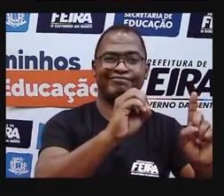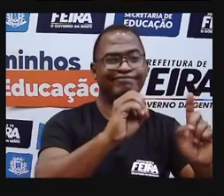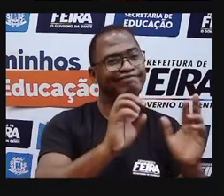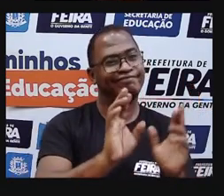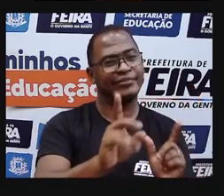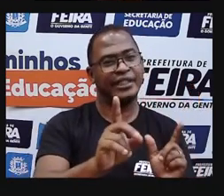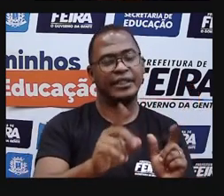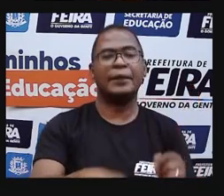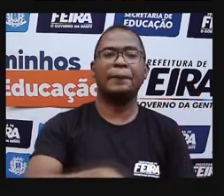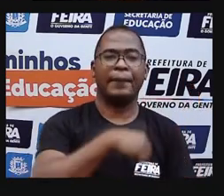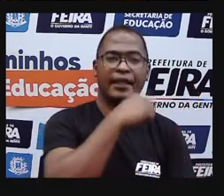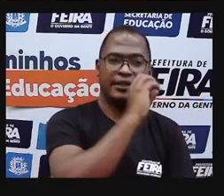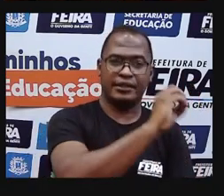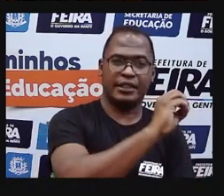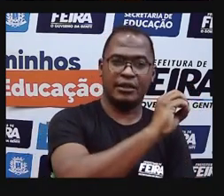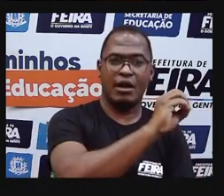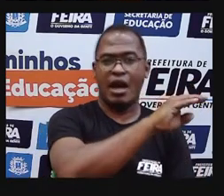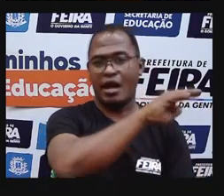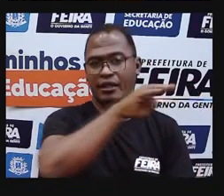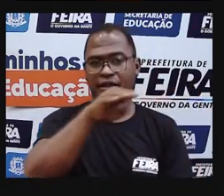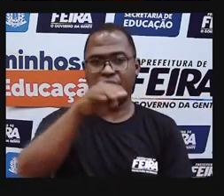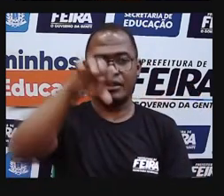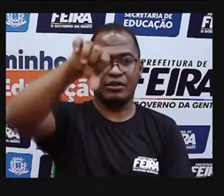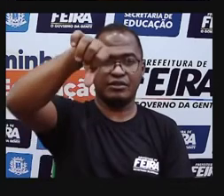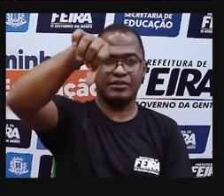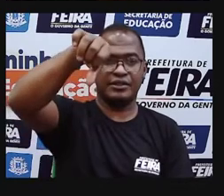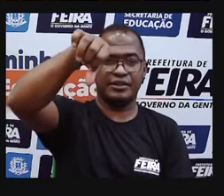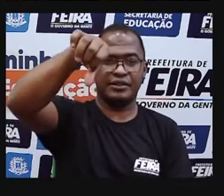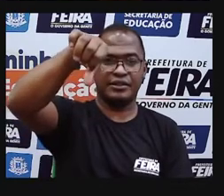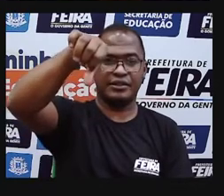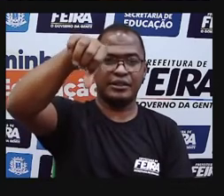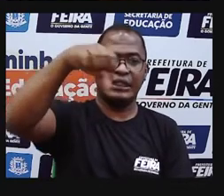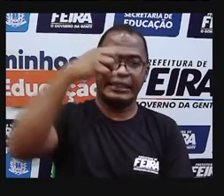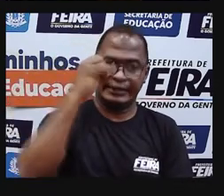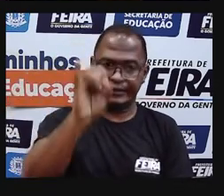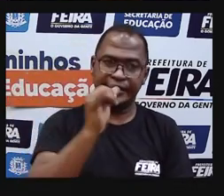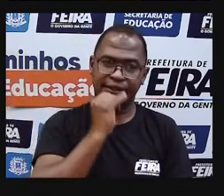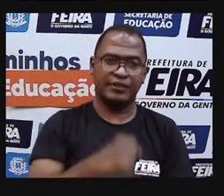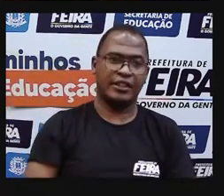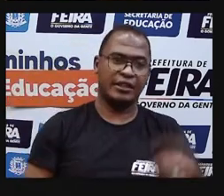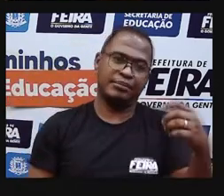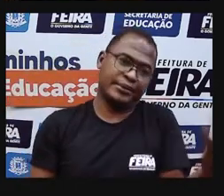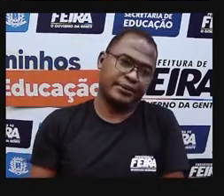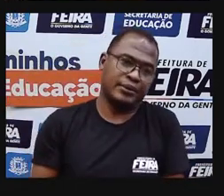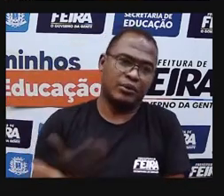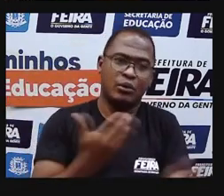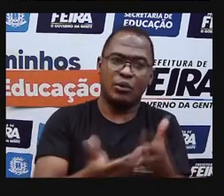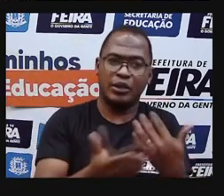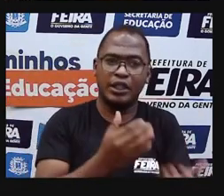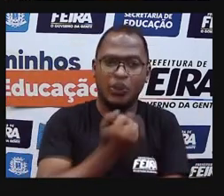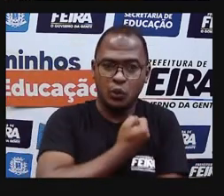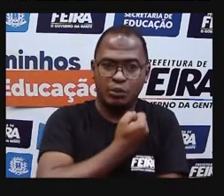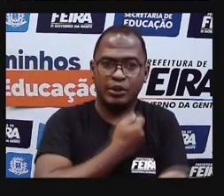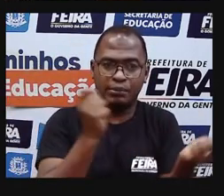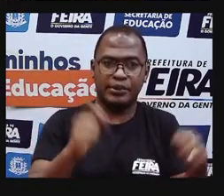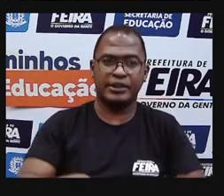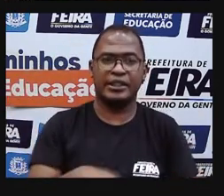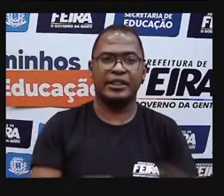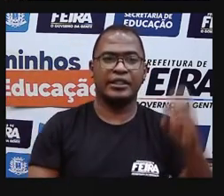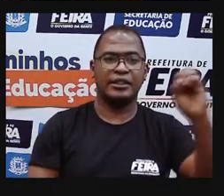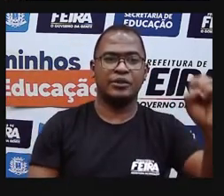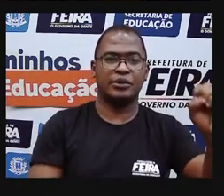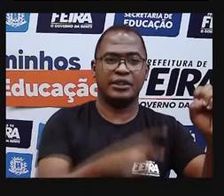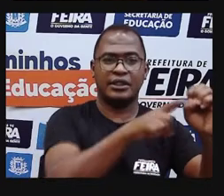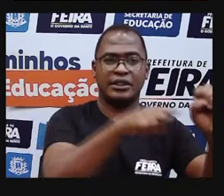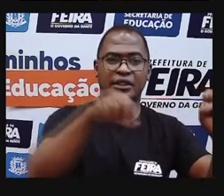10 números, a gente vai compor todos os outros. A gente só tem eles, do 0 ao 9. Então, com